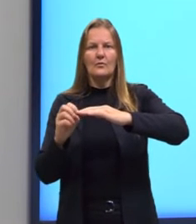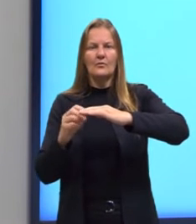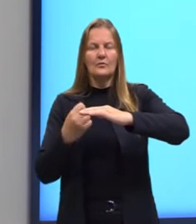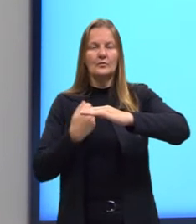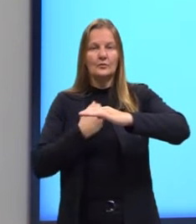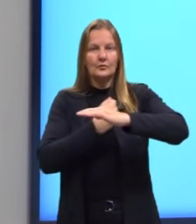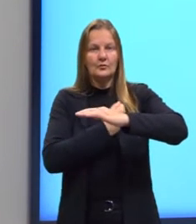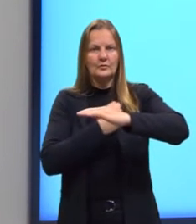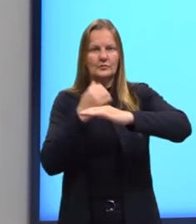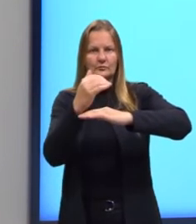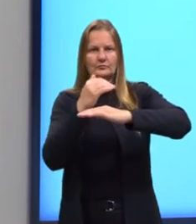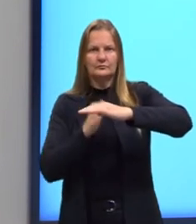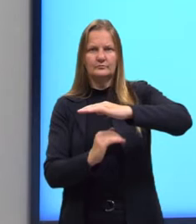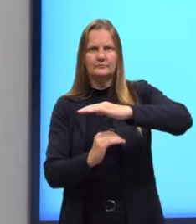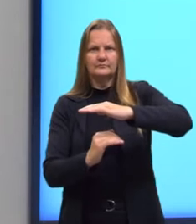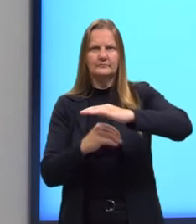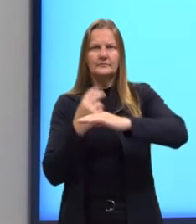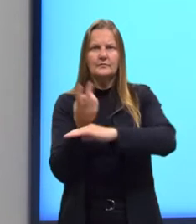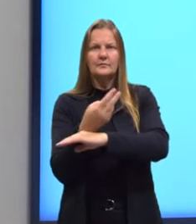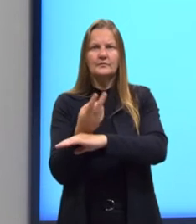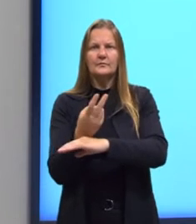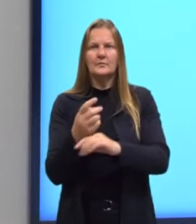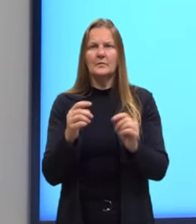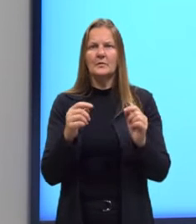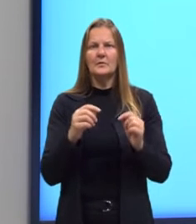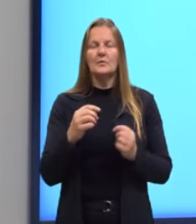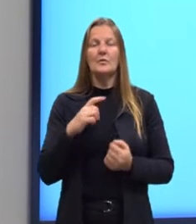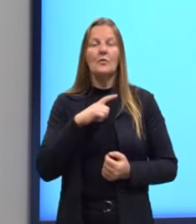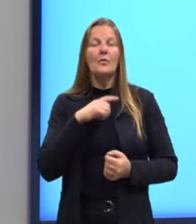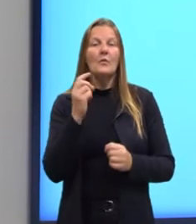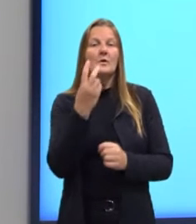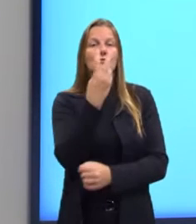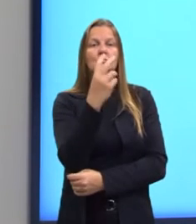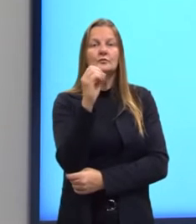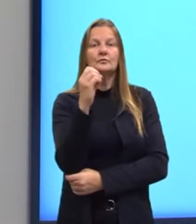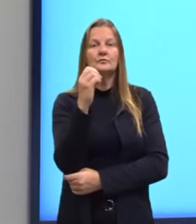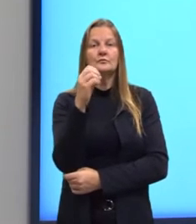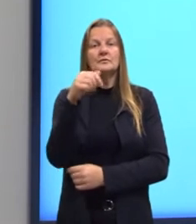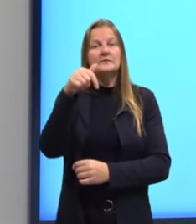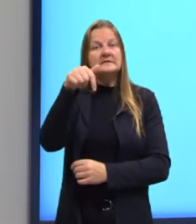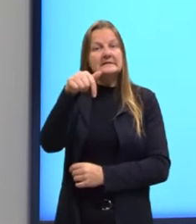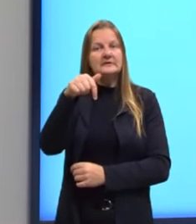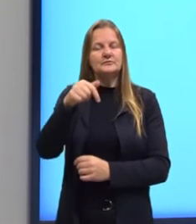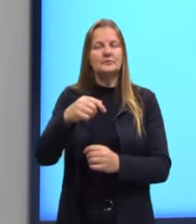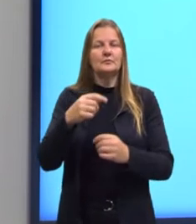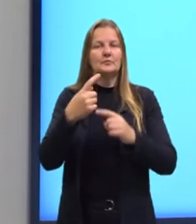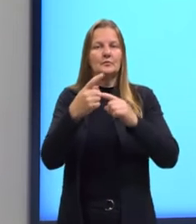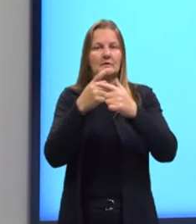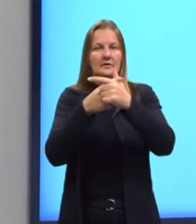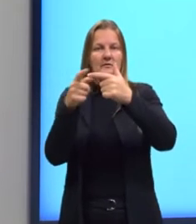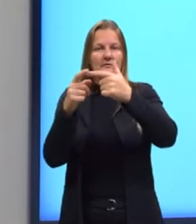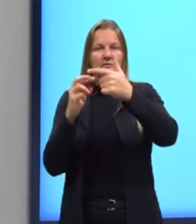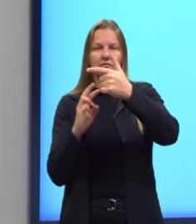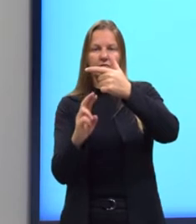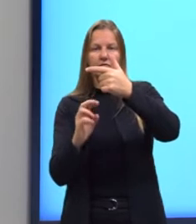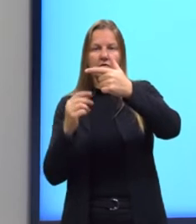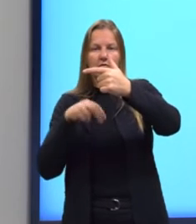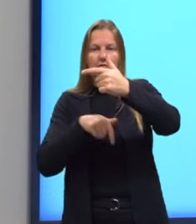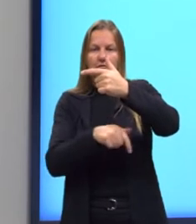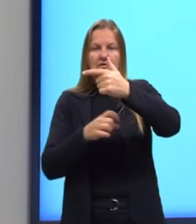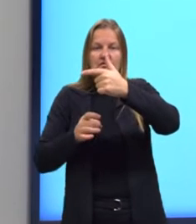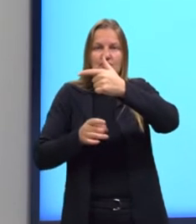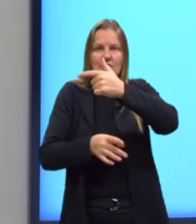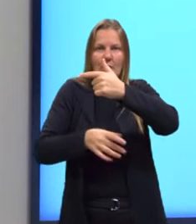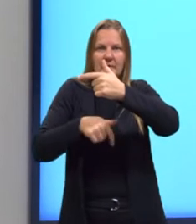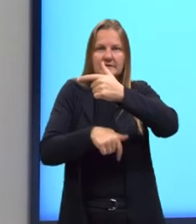Como nós buscamos um valor que ocupe ali a sétima posição, o termo, então, sete da